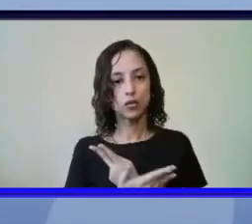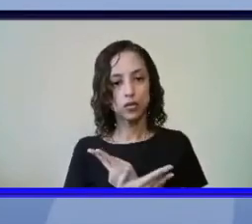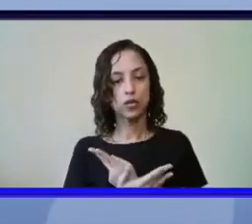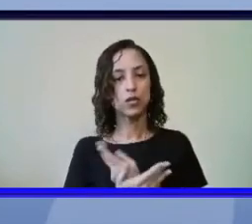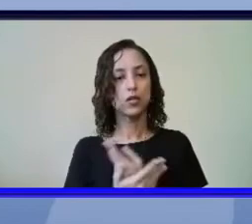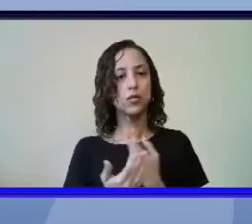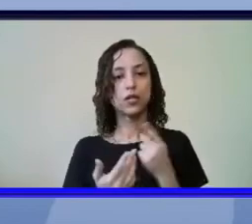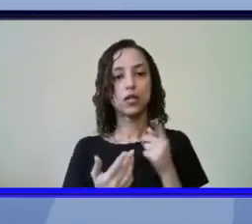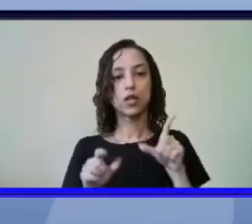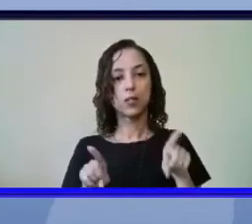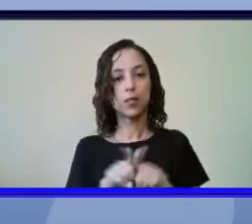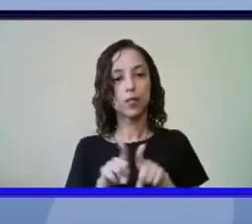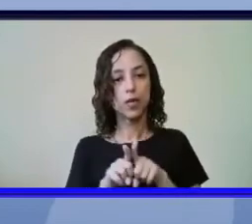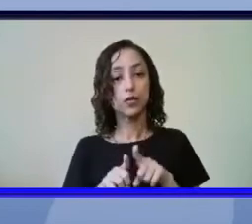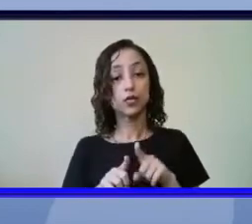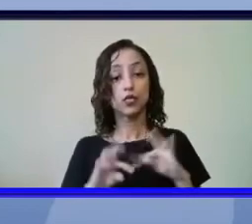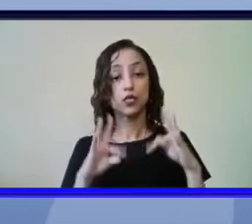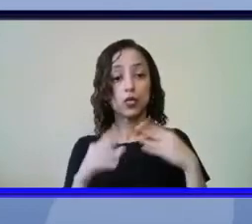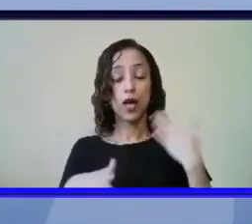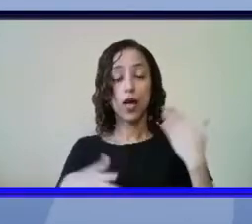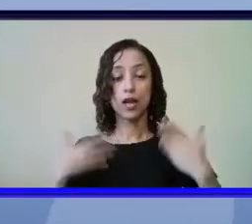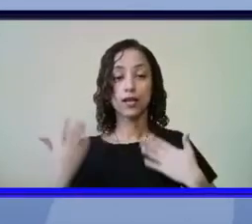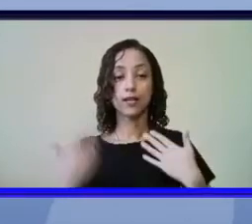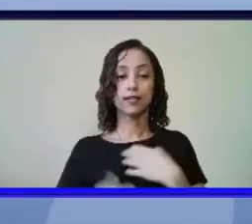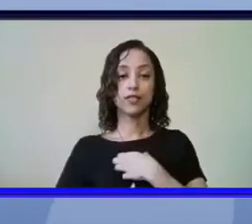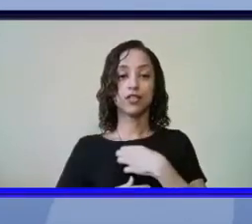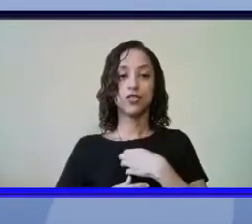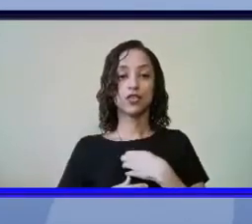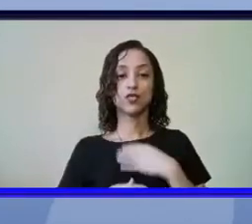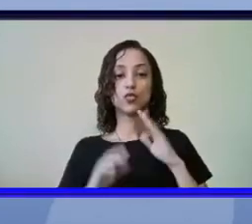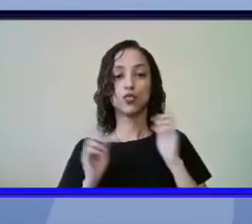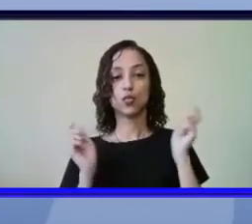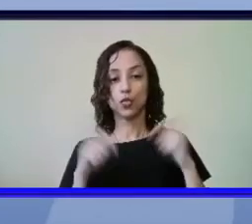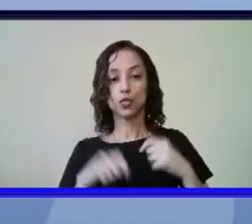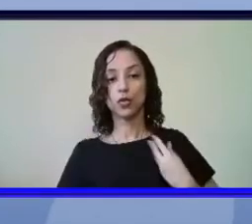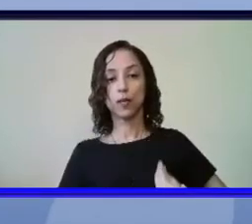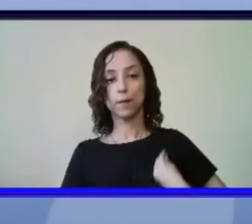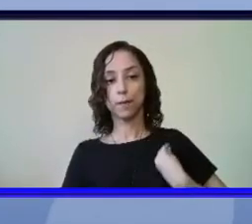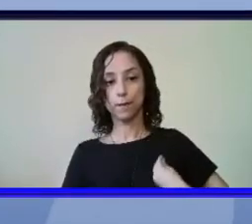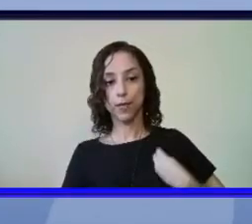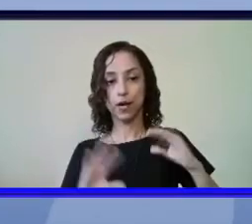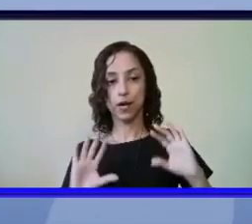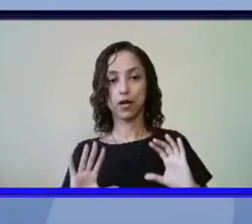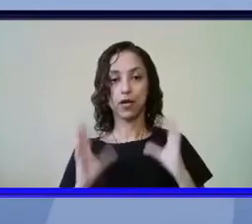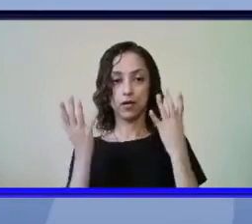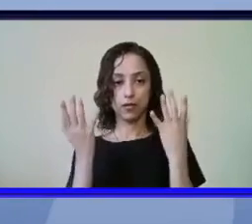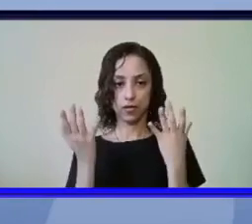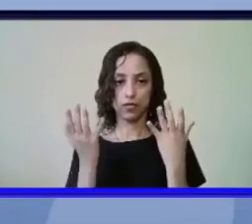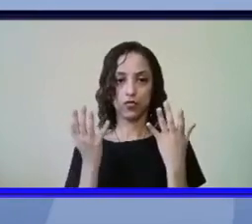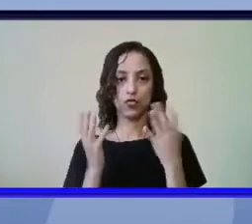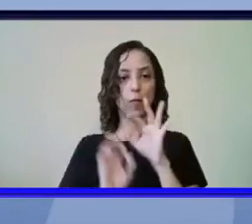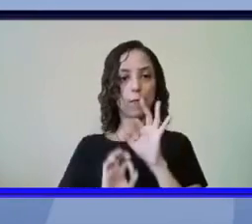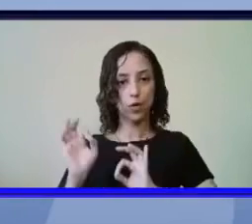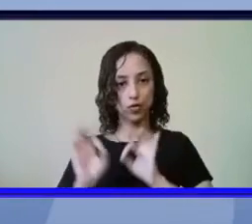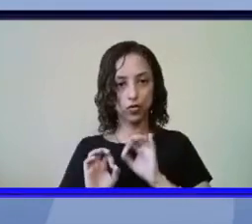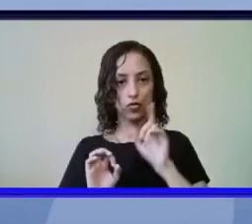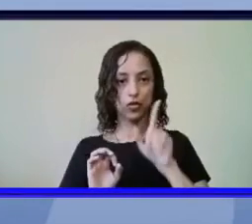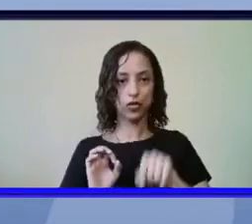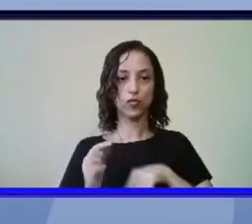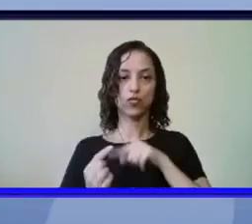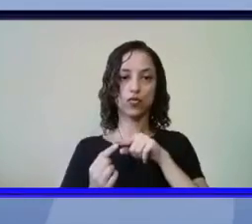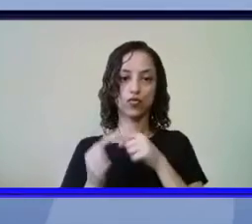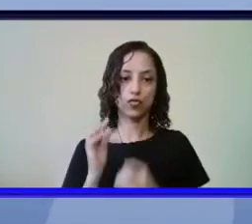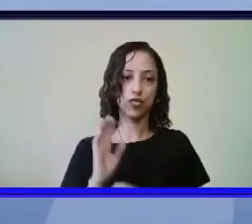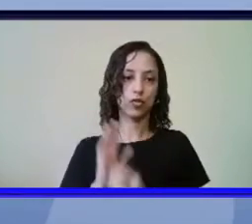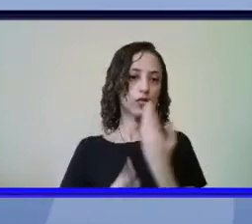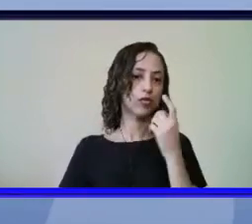e alegria de todo mundo de ter participado de uma de um evento de um programa criado assim de última